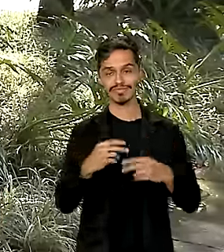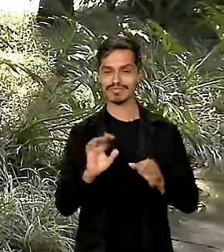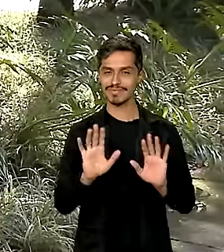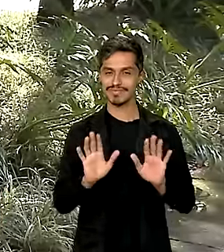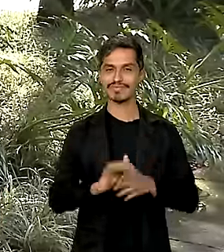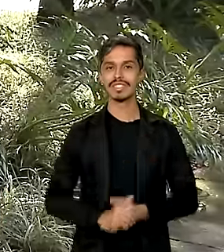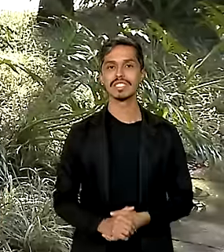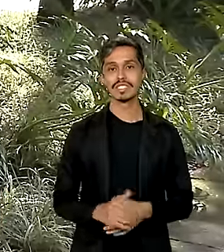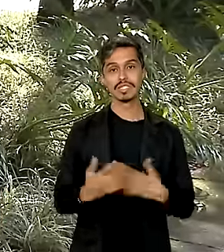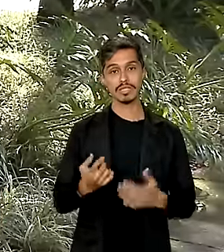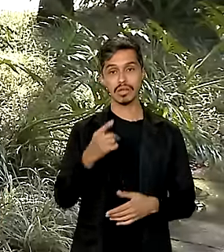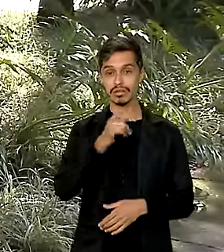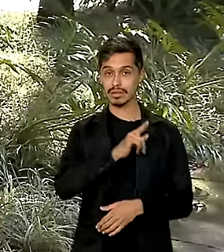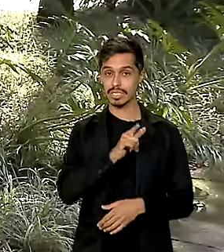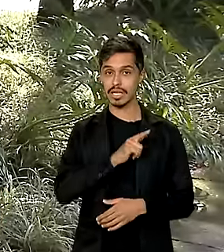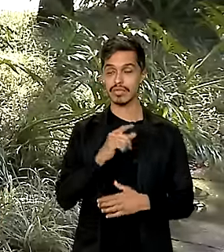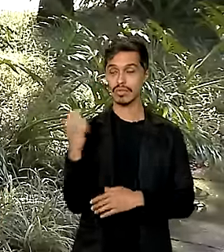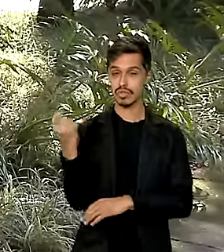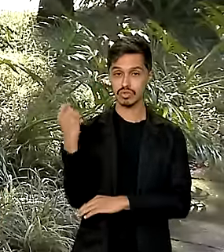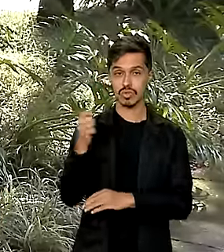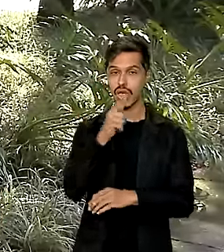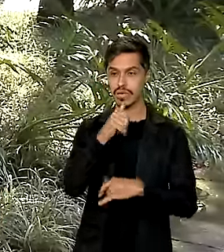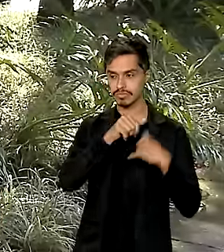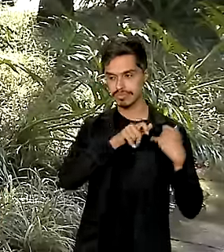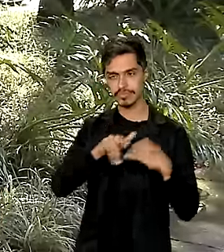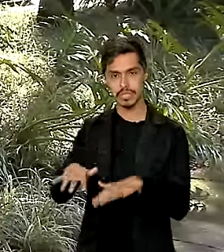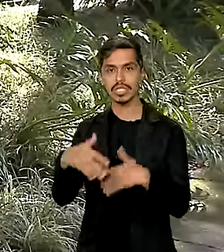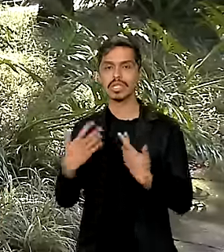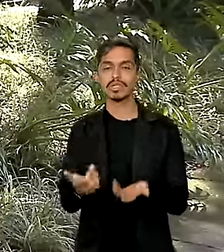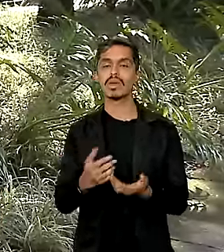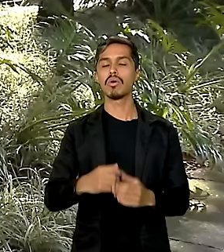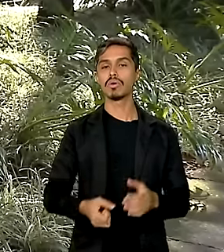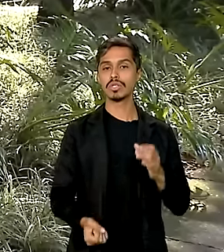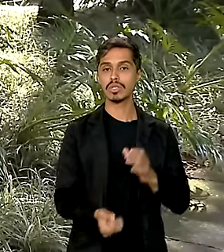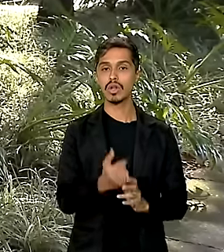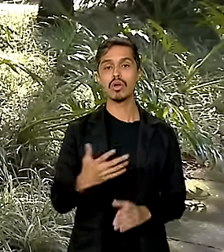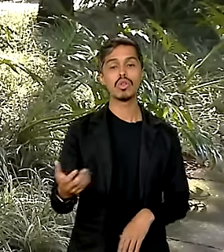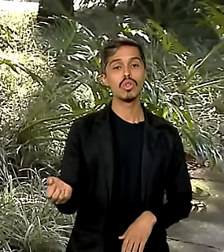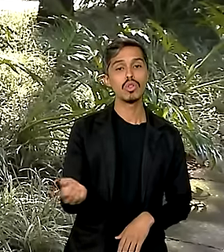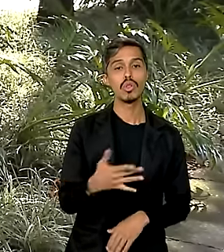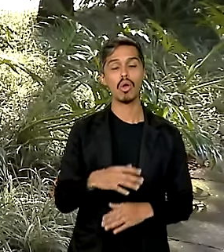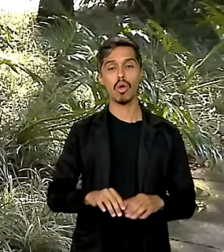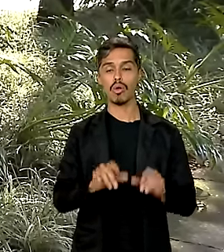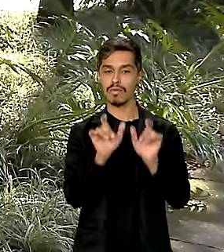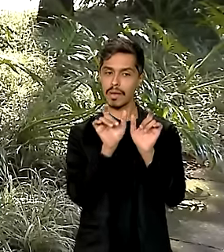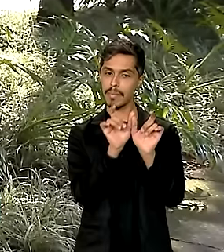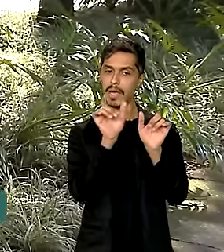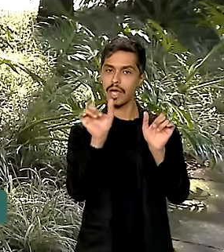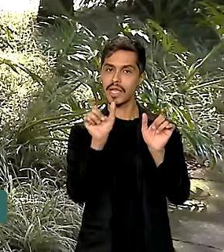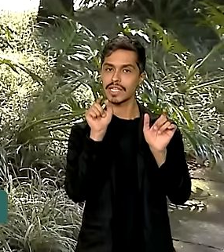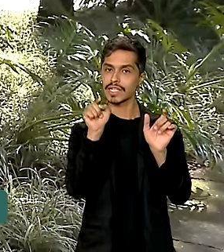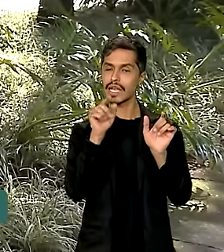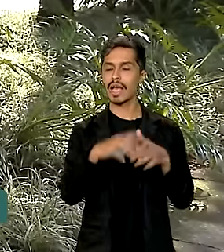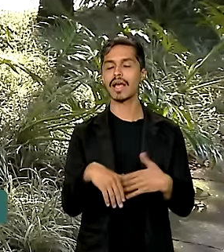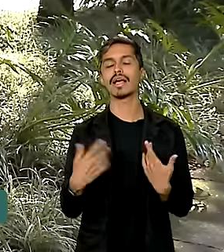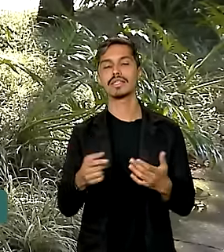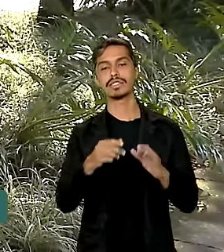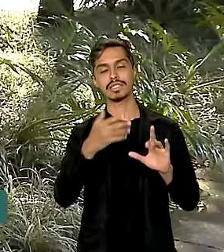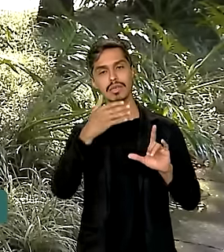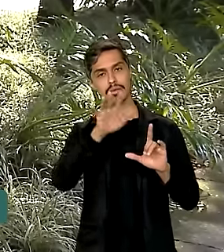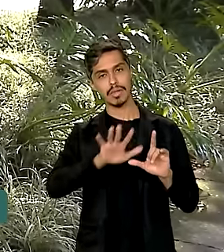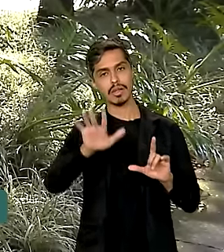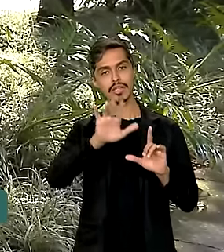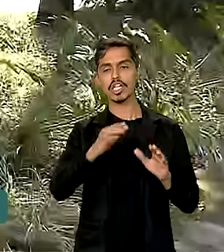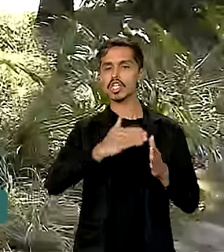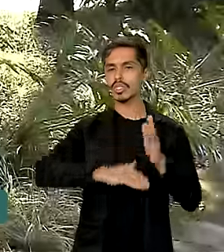vista os alagamentos no Rio Grande do Sul, foi inaugurada, então, uma nova aba nessa plataforma. Com isso, todas as